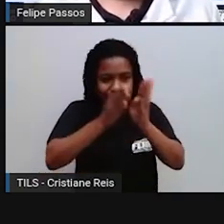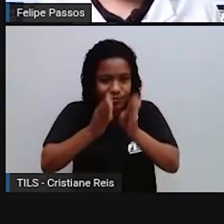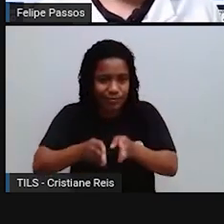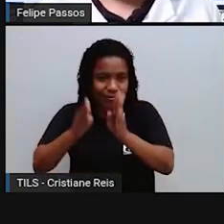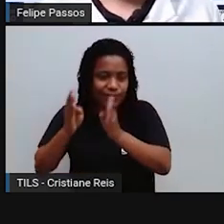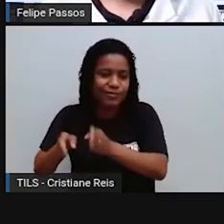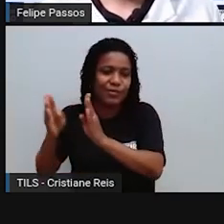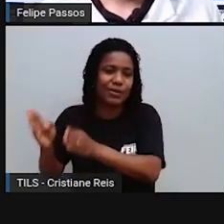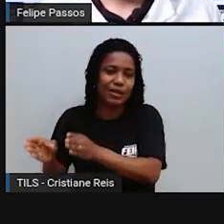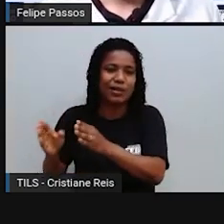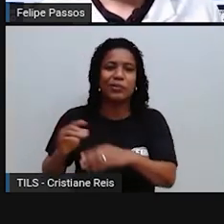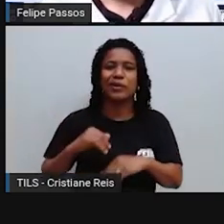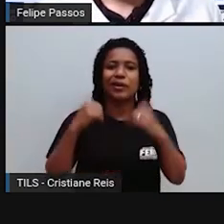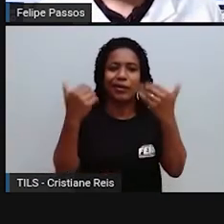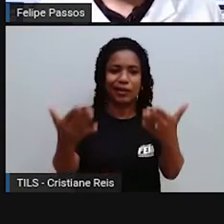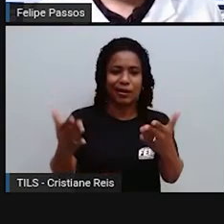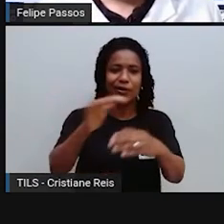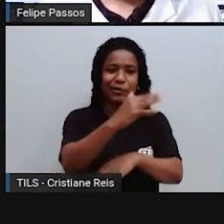com o meio ambiente.